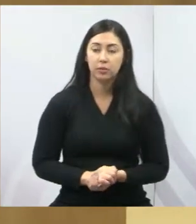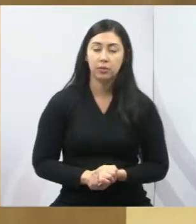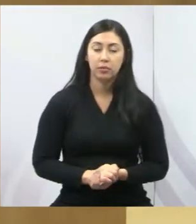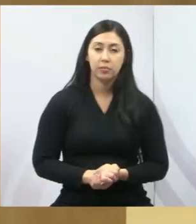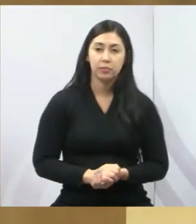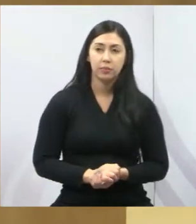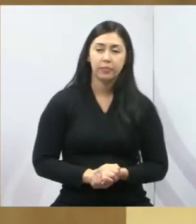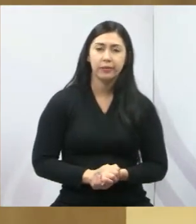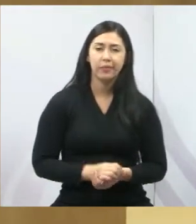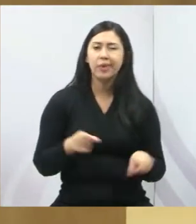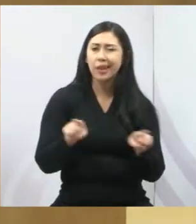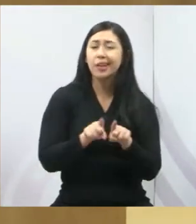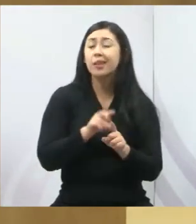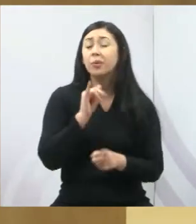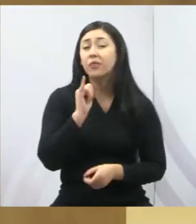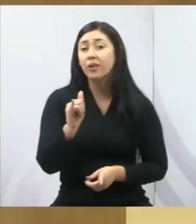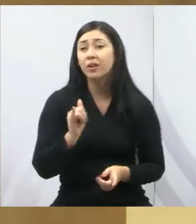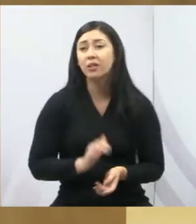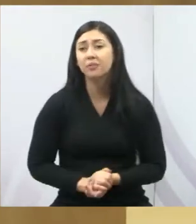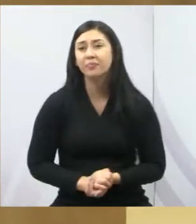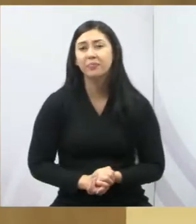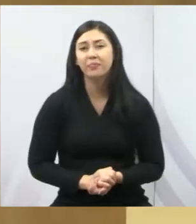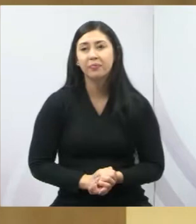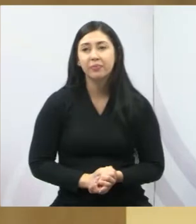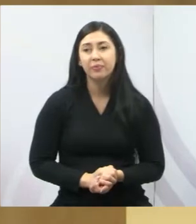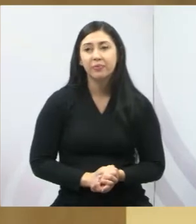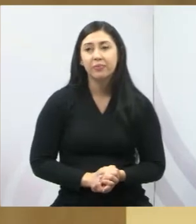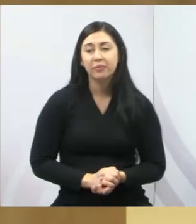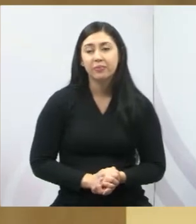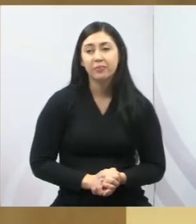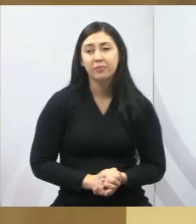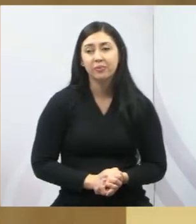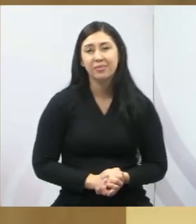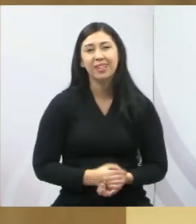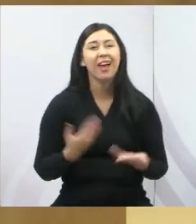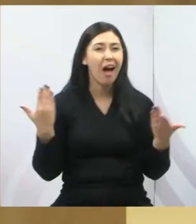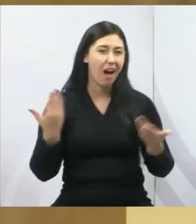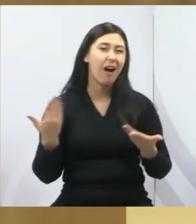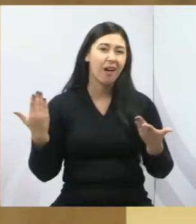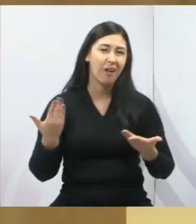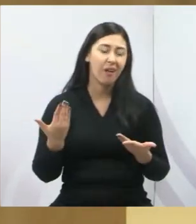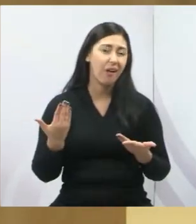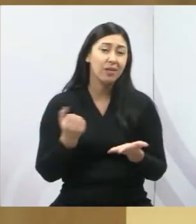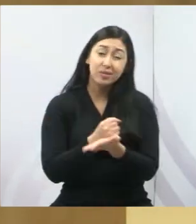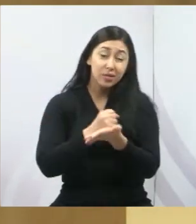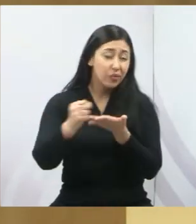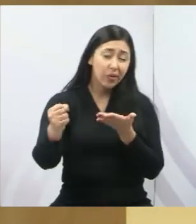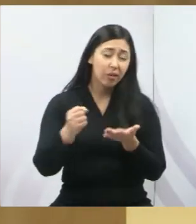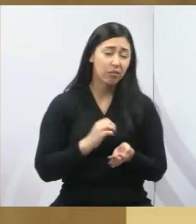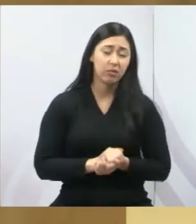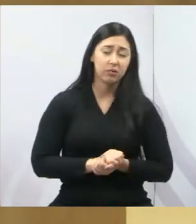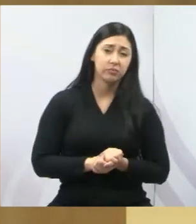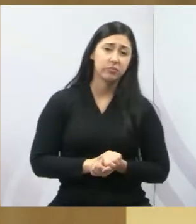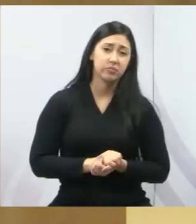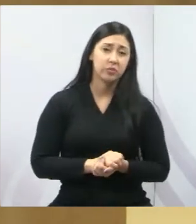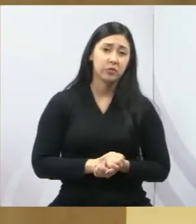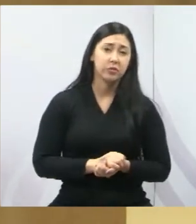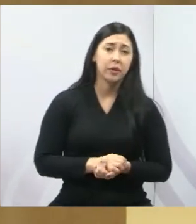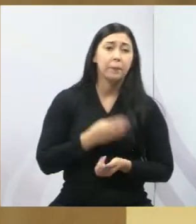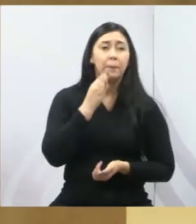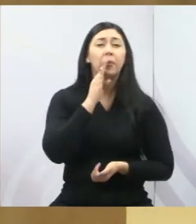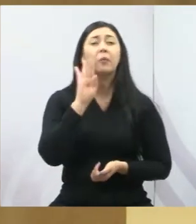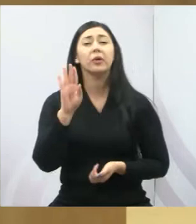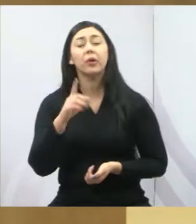E dizer assim, que é tarde, né? Que essas promessas quitam desde o primeiro dia de governo.